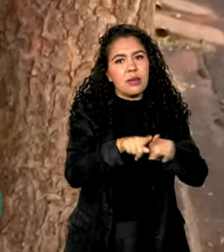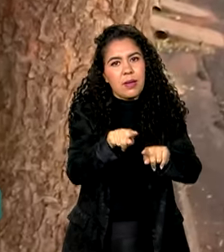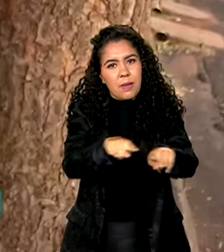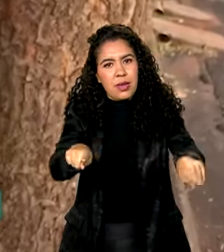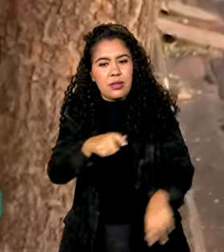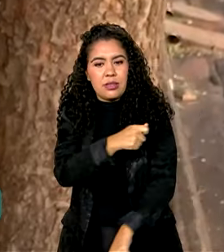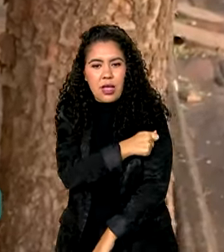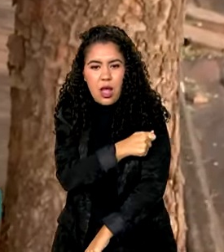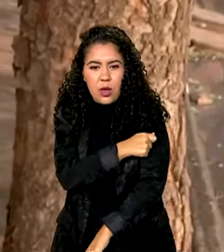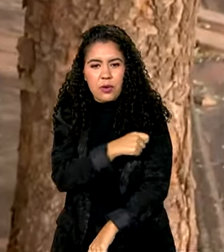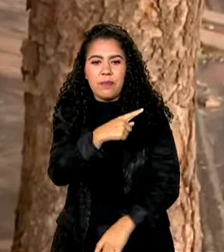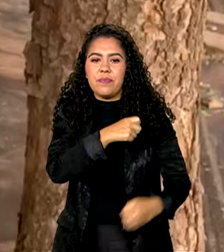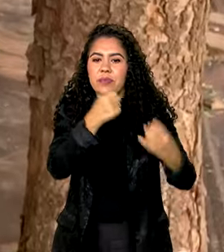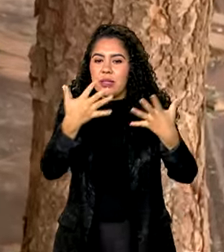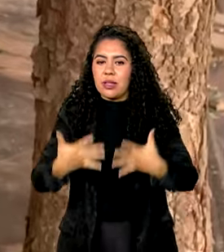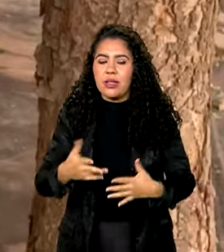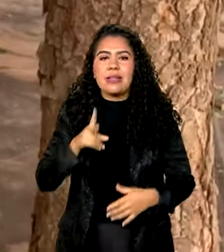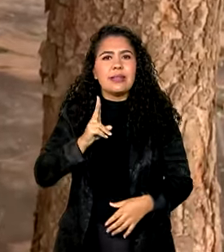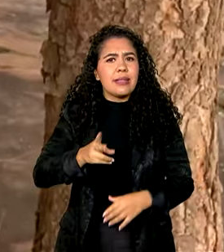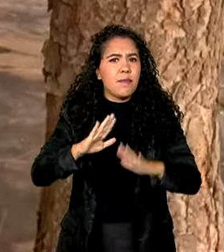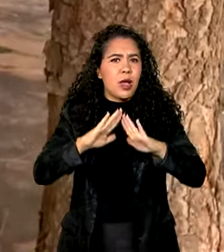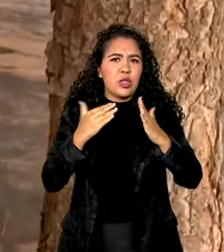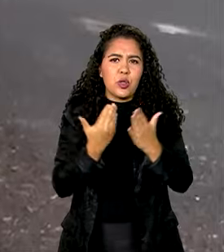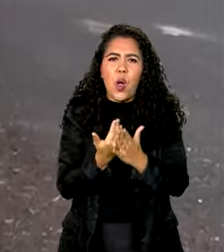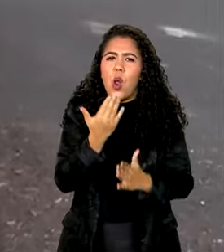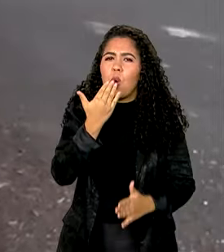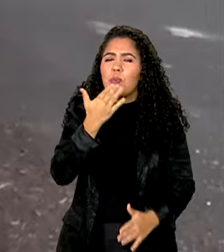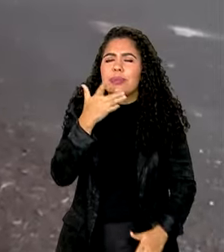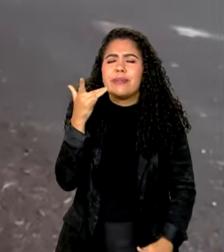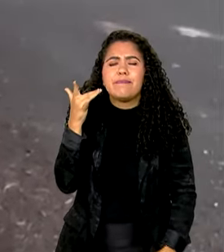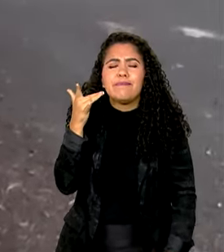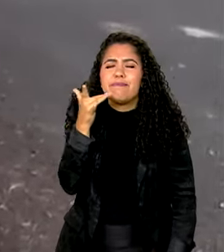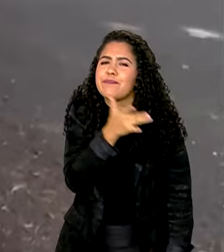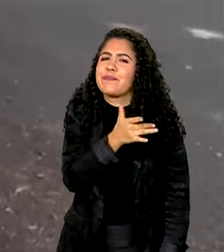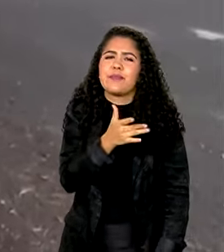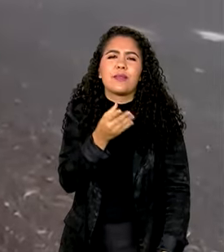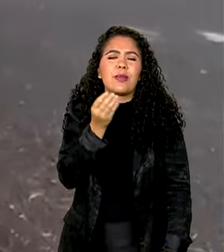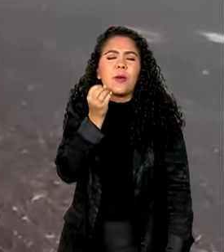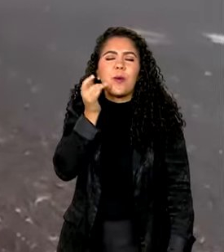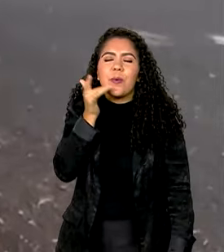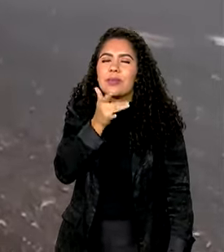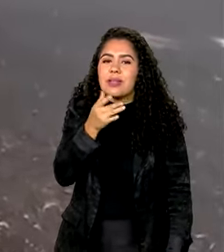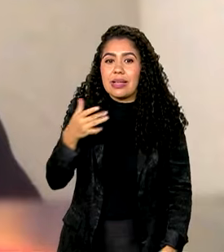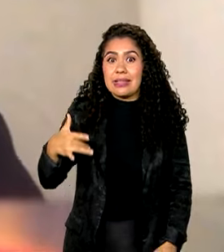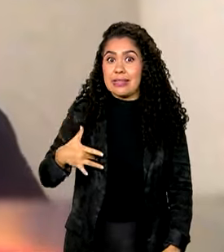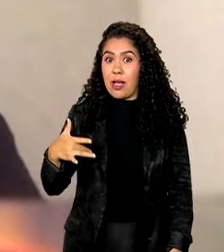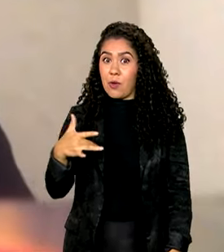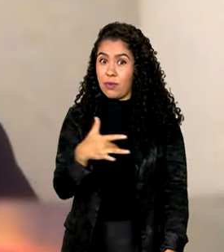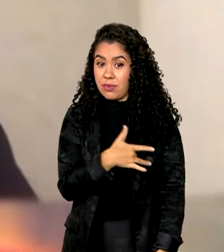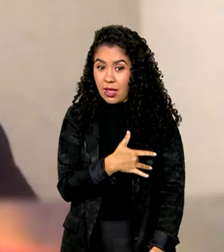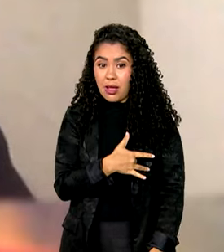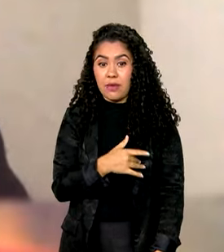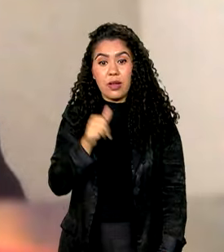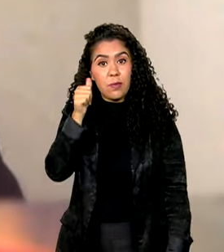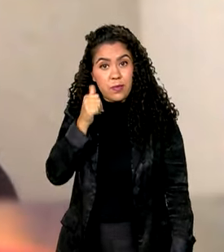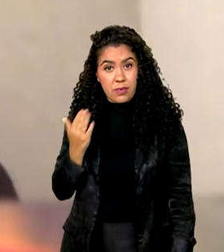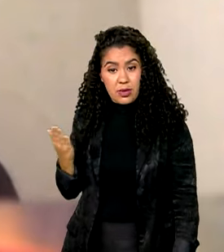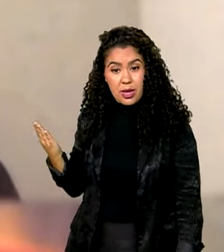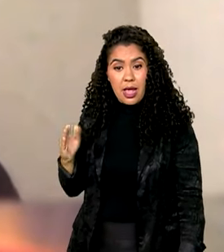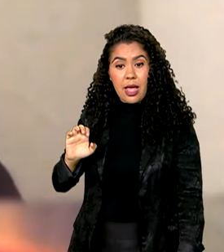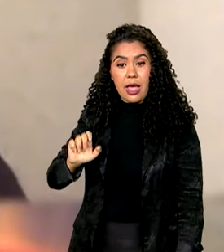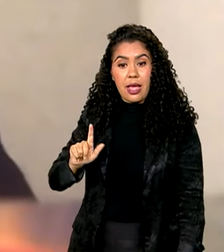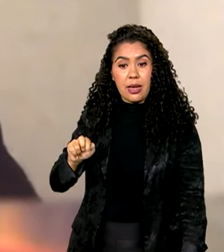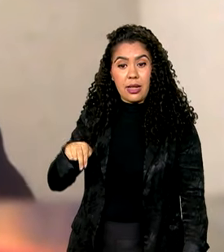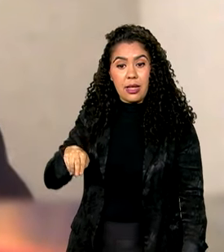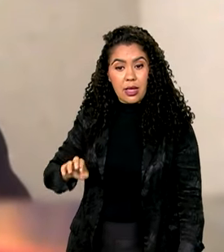Como sempre na escola, a comida é muito boa. A comida da escola é muito boa e muito saudável. Eliane é vigia e